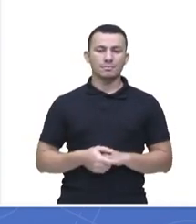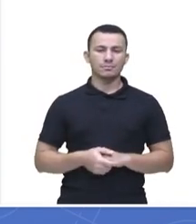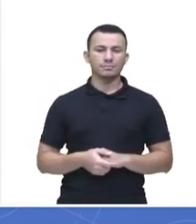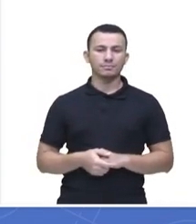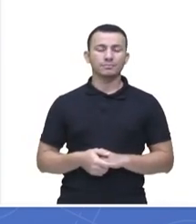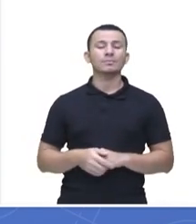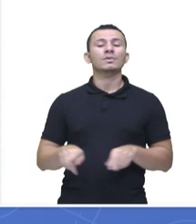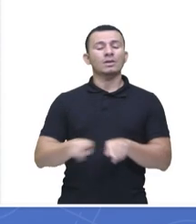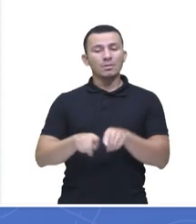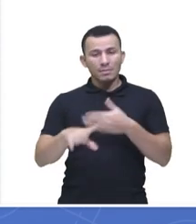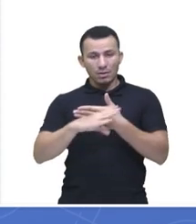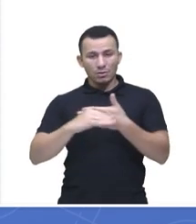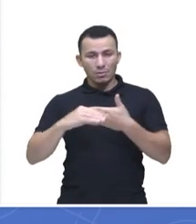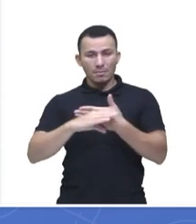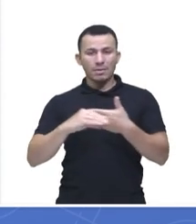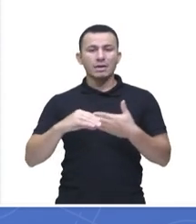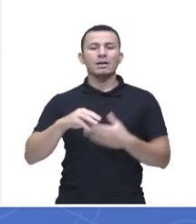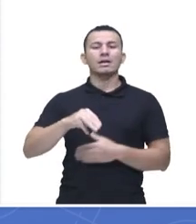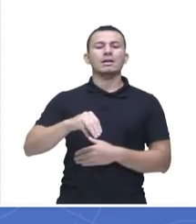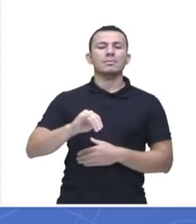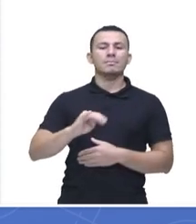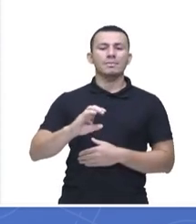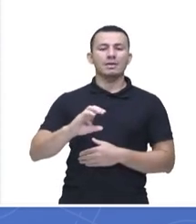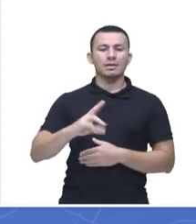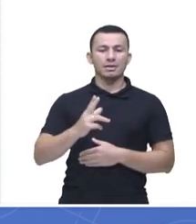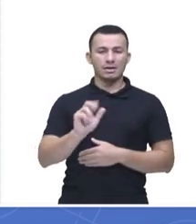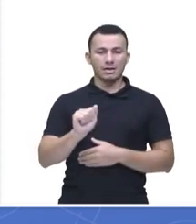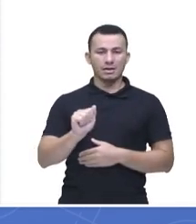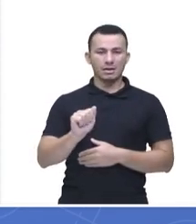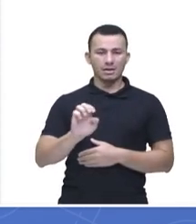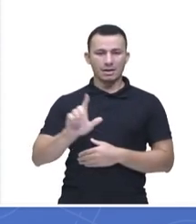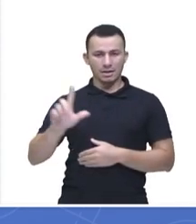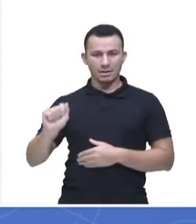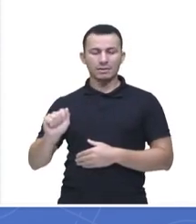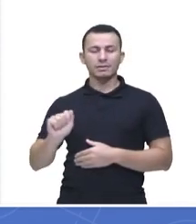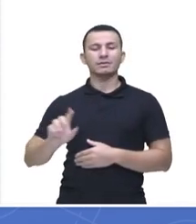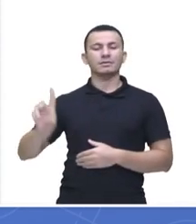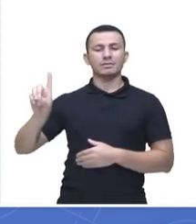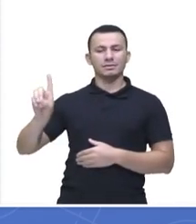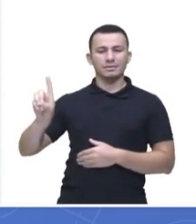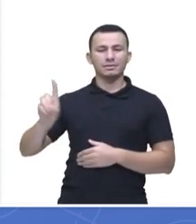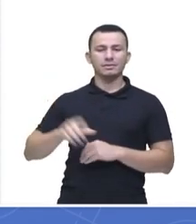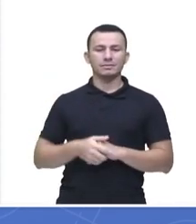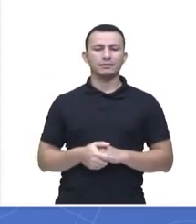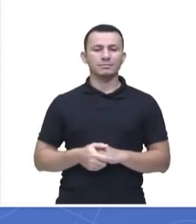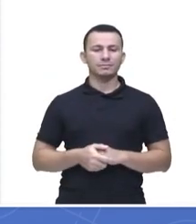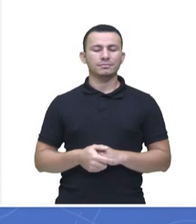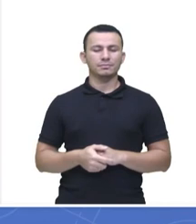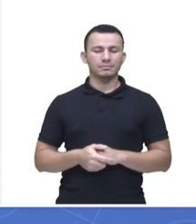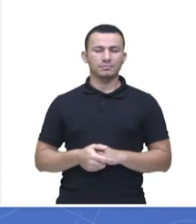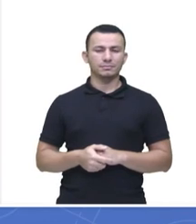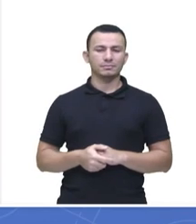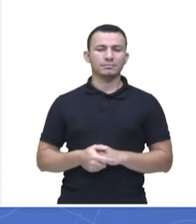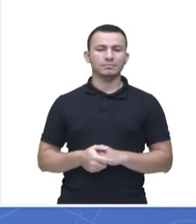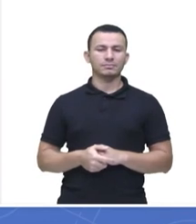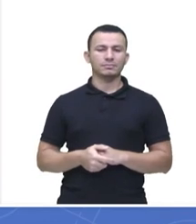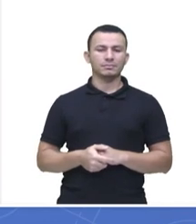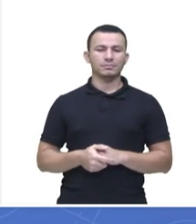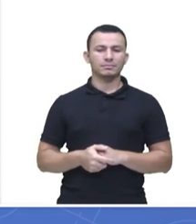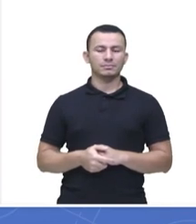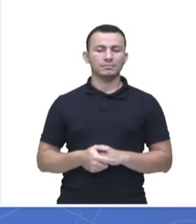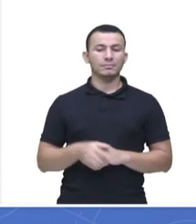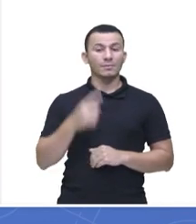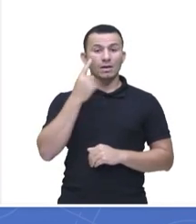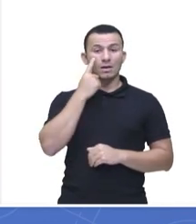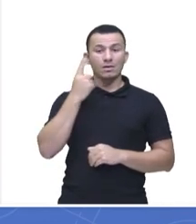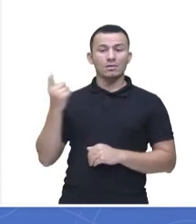Dilma e Itá, a Micaela, dizendo que é a letra D, dizendo que é um ciclano, né? Que essa estrutura